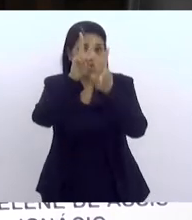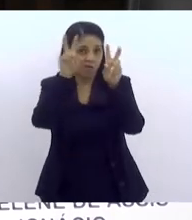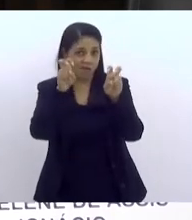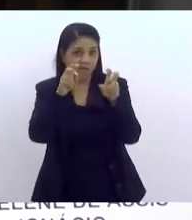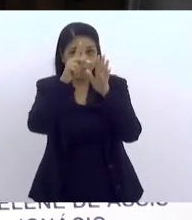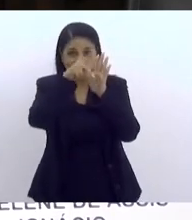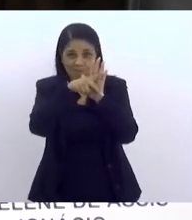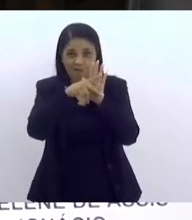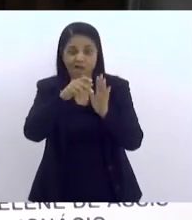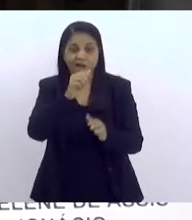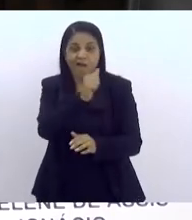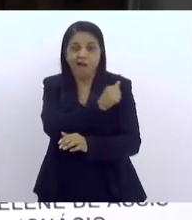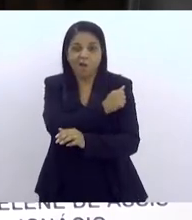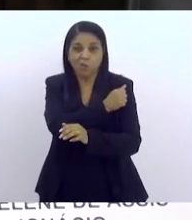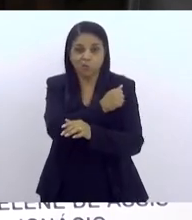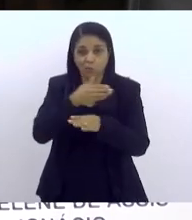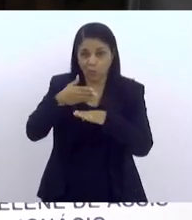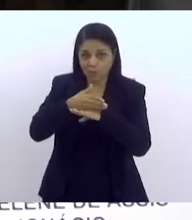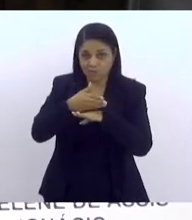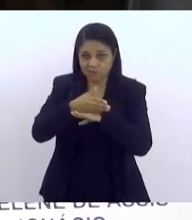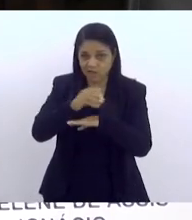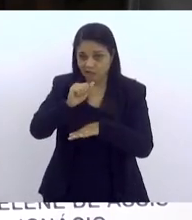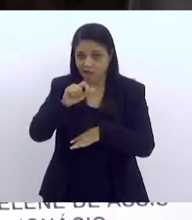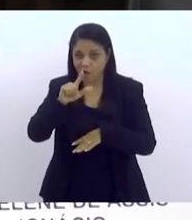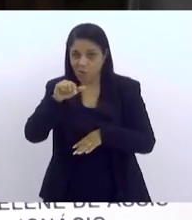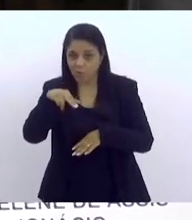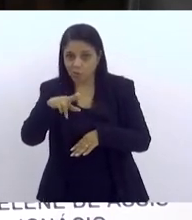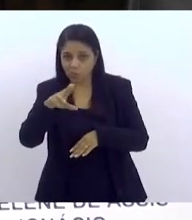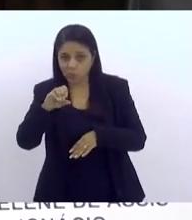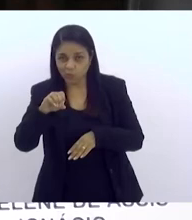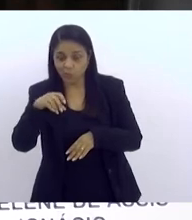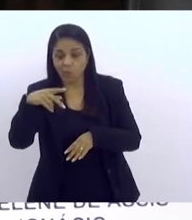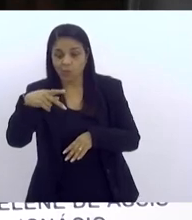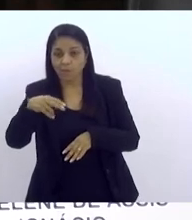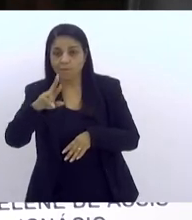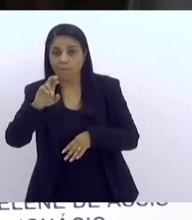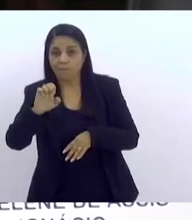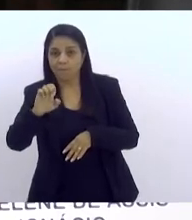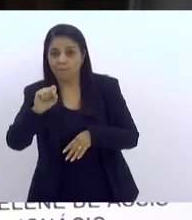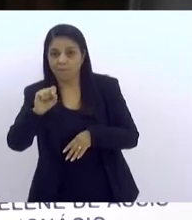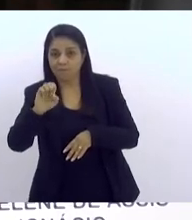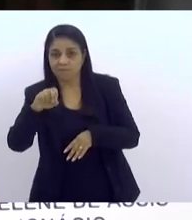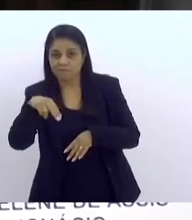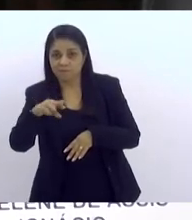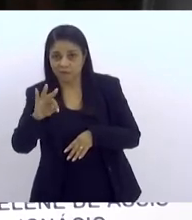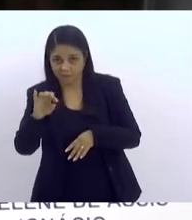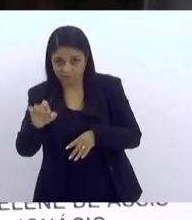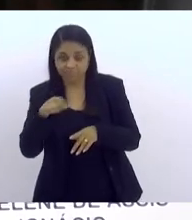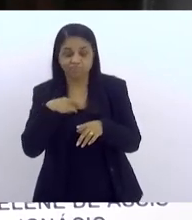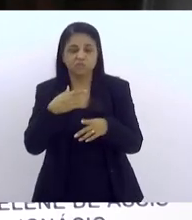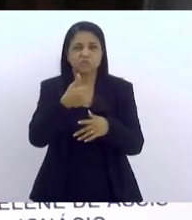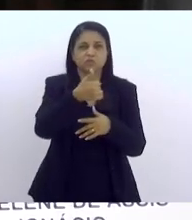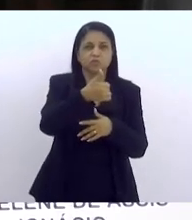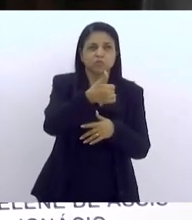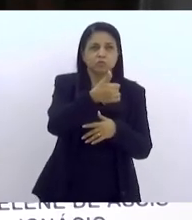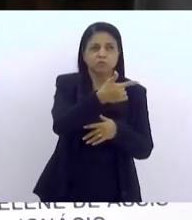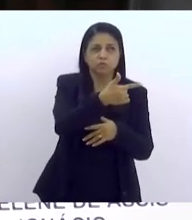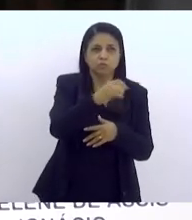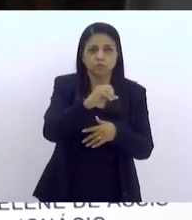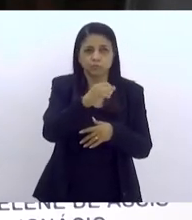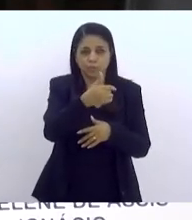encomendado pela Secretaria Municipal de Educação, ele diz que entre 2014 e 2016,